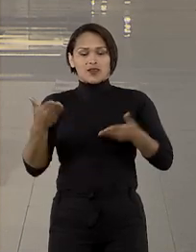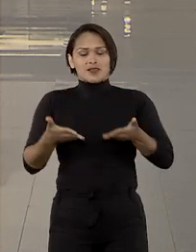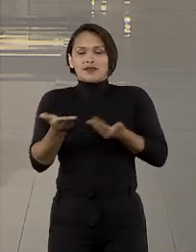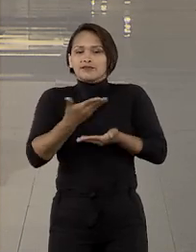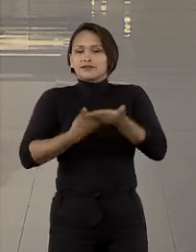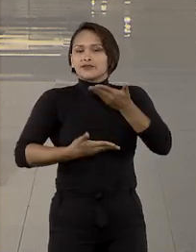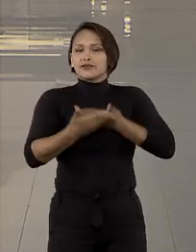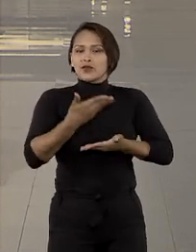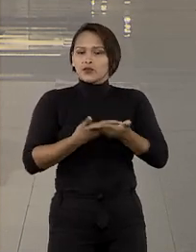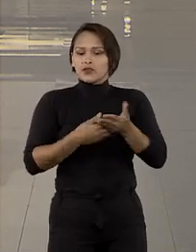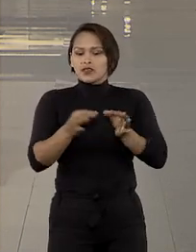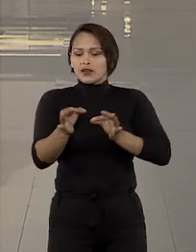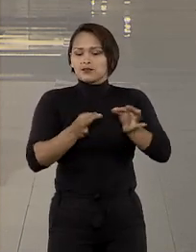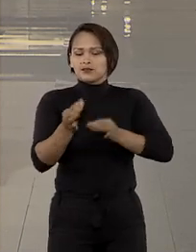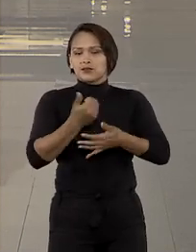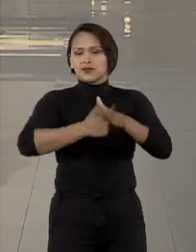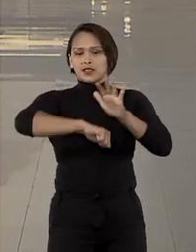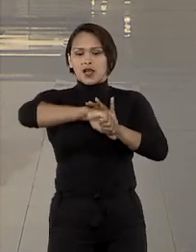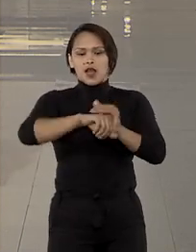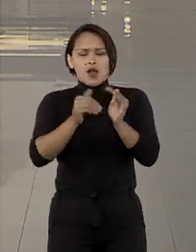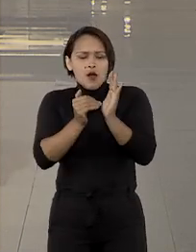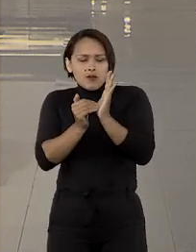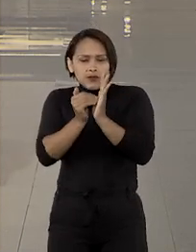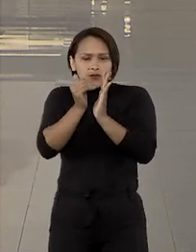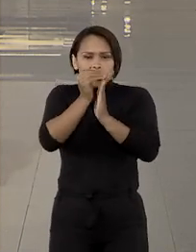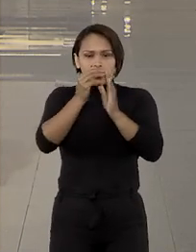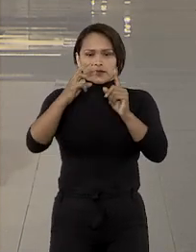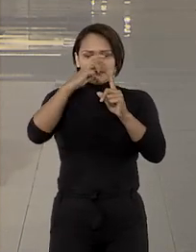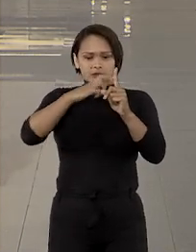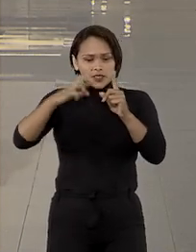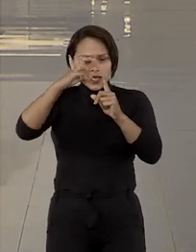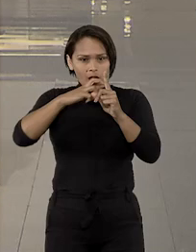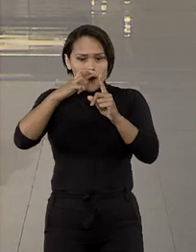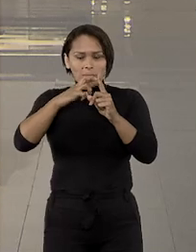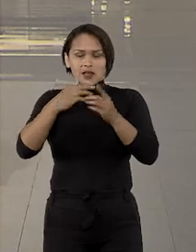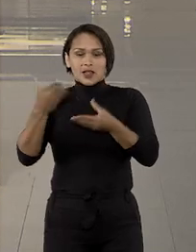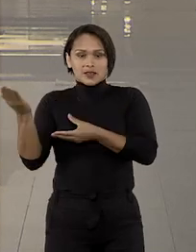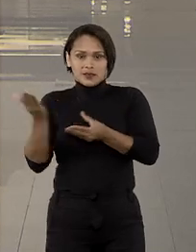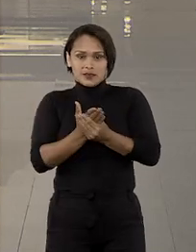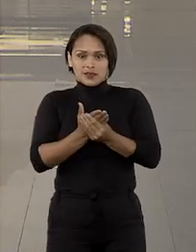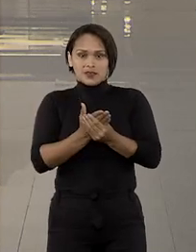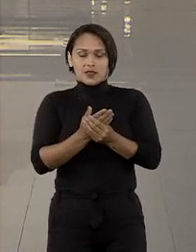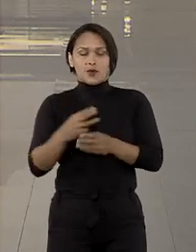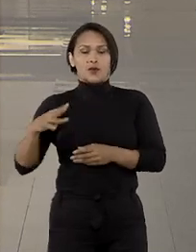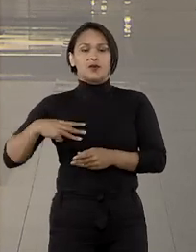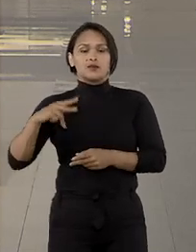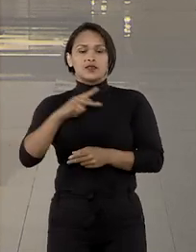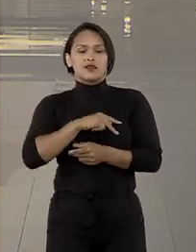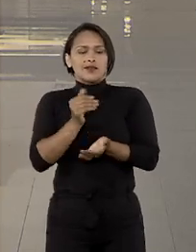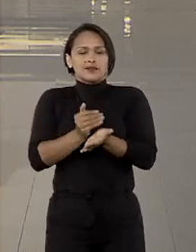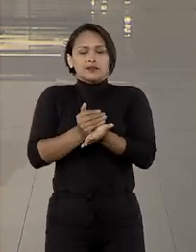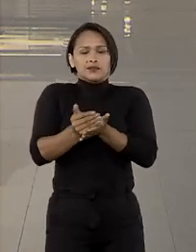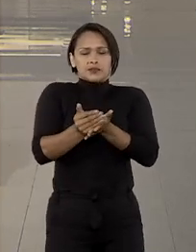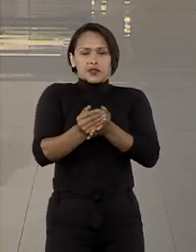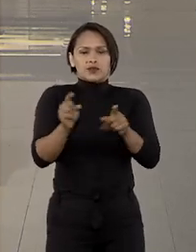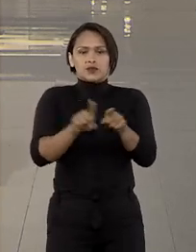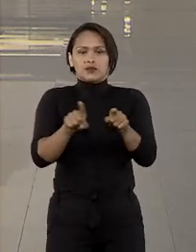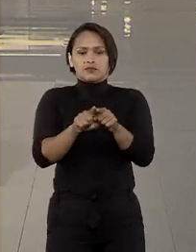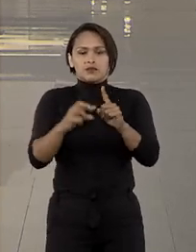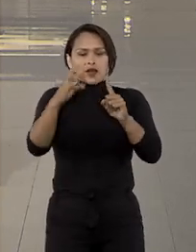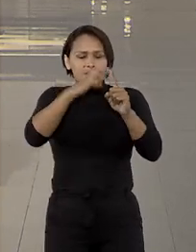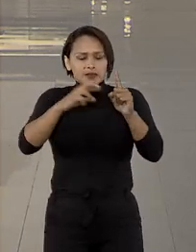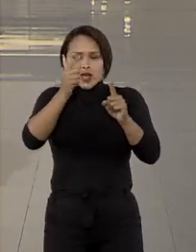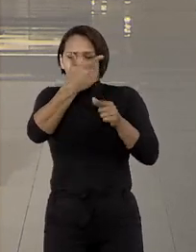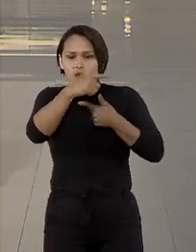envolvida com o esquema. Com o avanço das investigações da Operação Faroeste, o Ministério Público Federal passou a apurar também